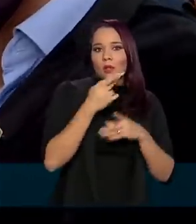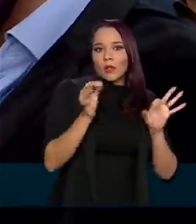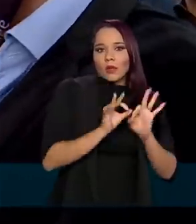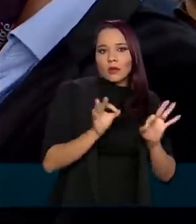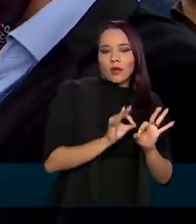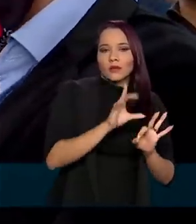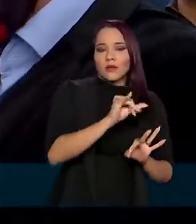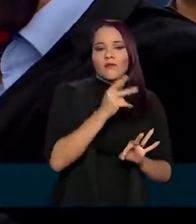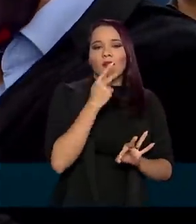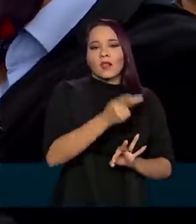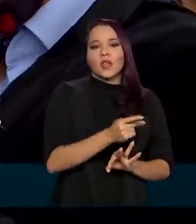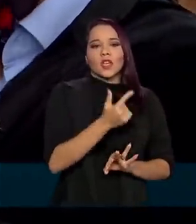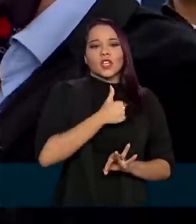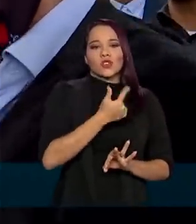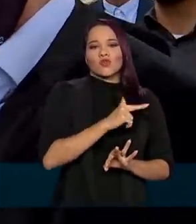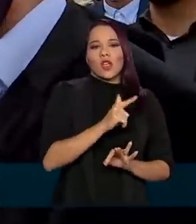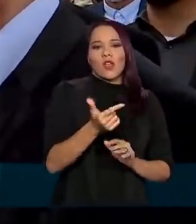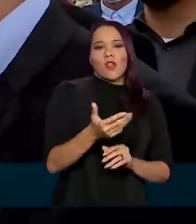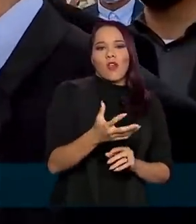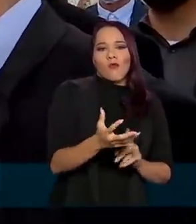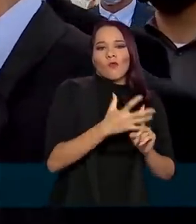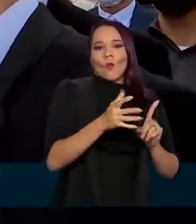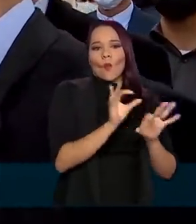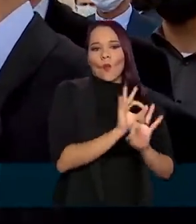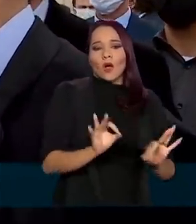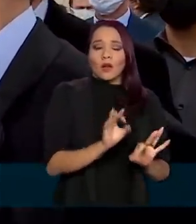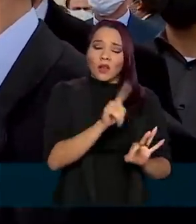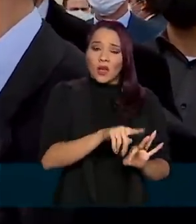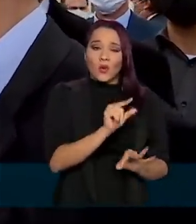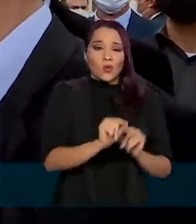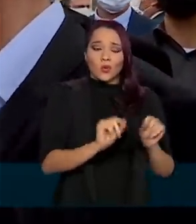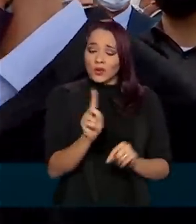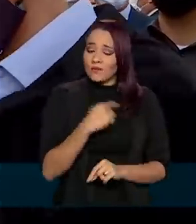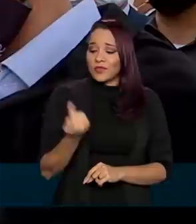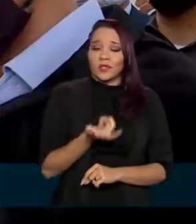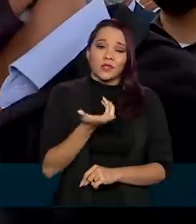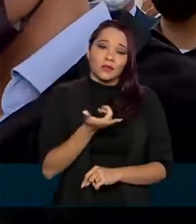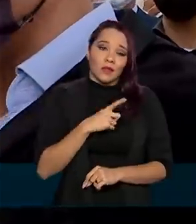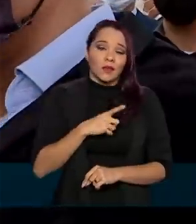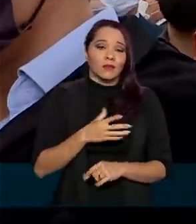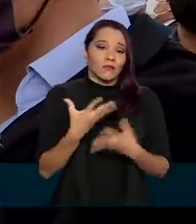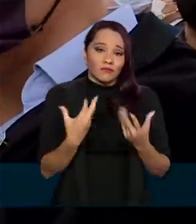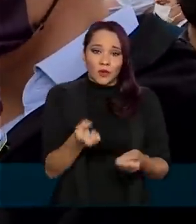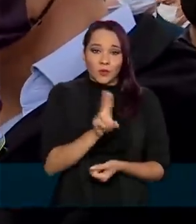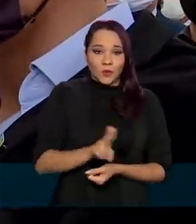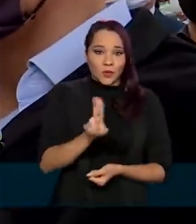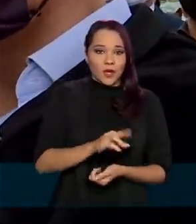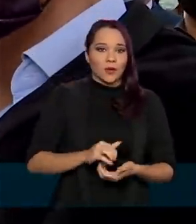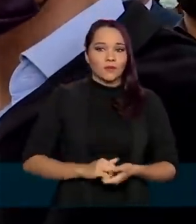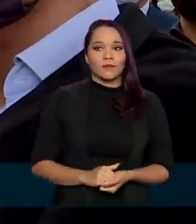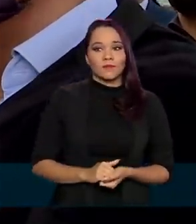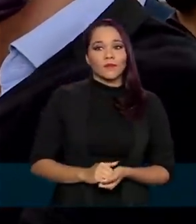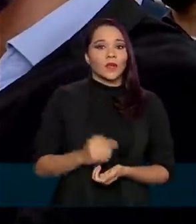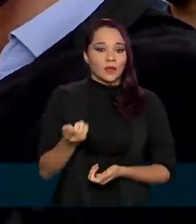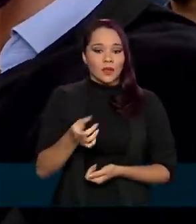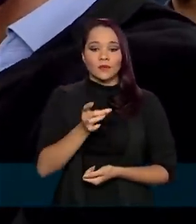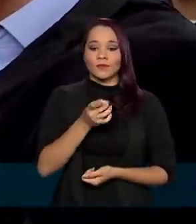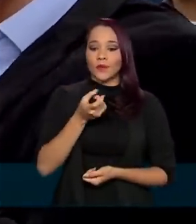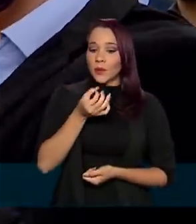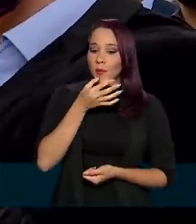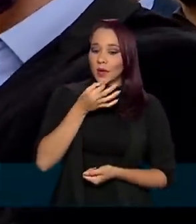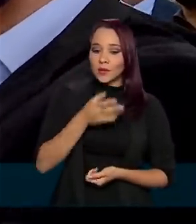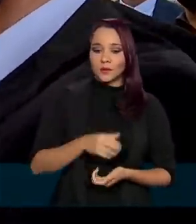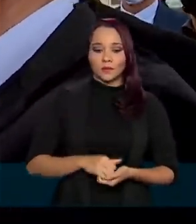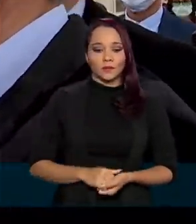cientificamente dizendo que não faz efeito. É o que tem. Então, vamos usar agora. Ouvindo o médico, obviamente. O senhor